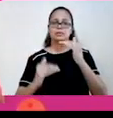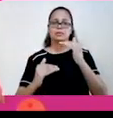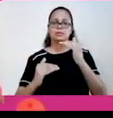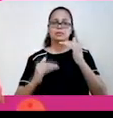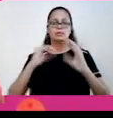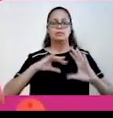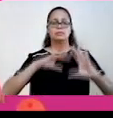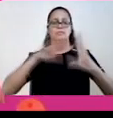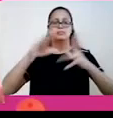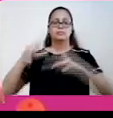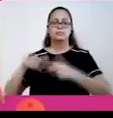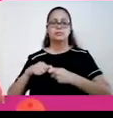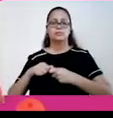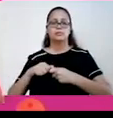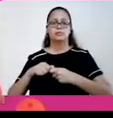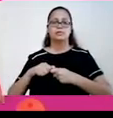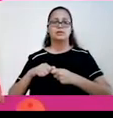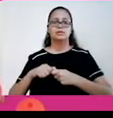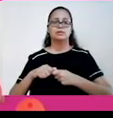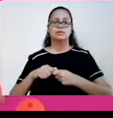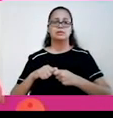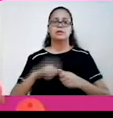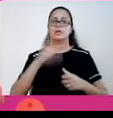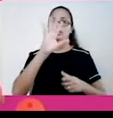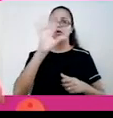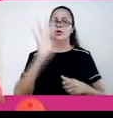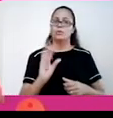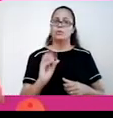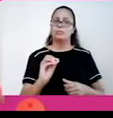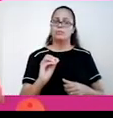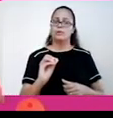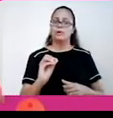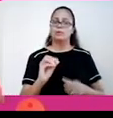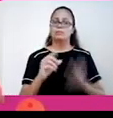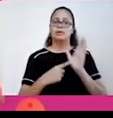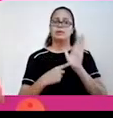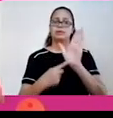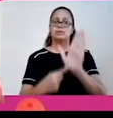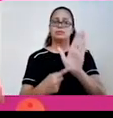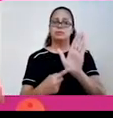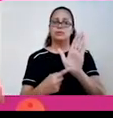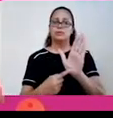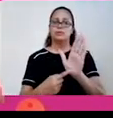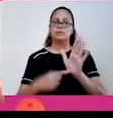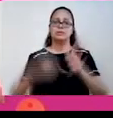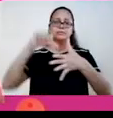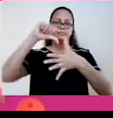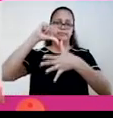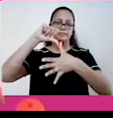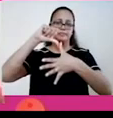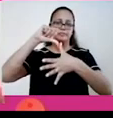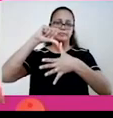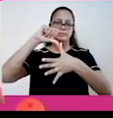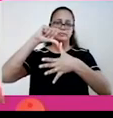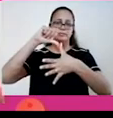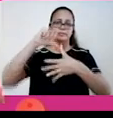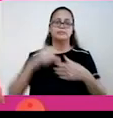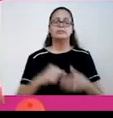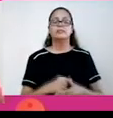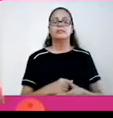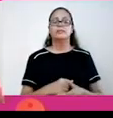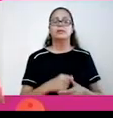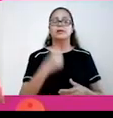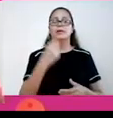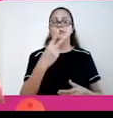mundiais, certo? Olha só, a gente tem um mapa aqui para indicar onde está a América Latina, que é da porção 23